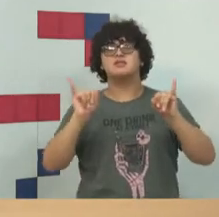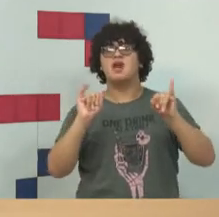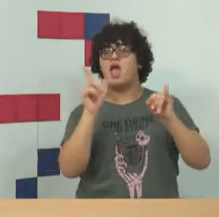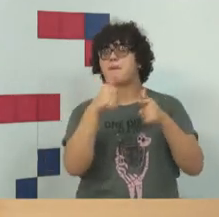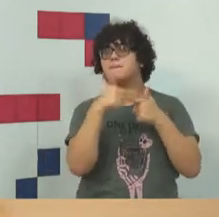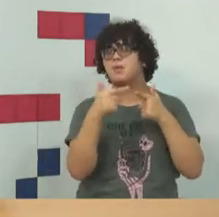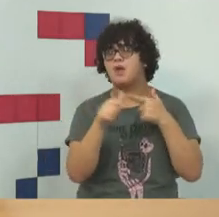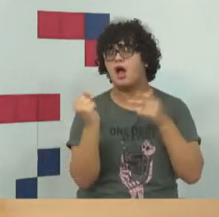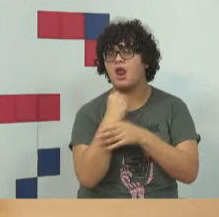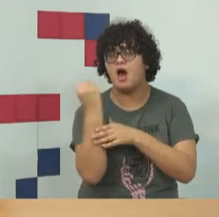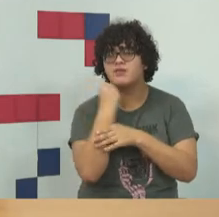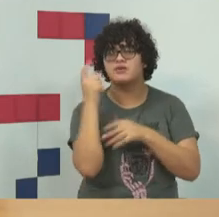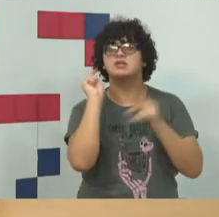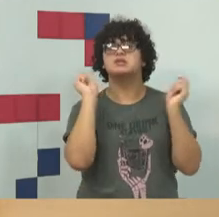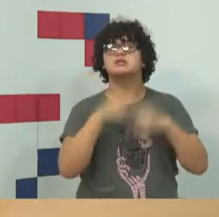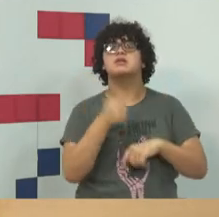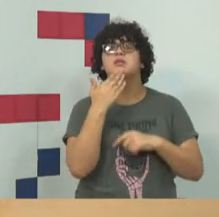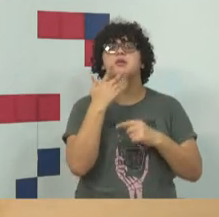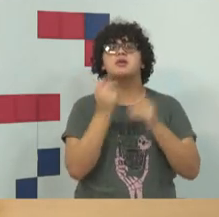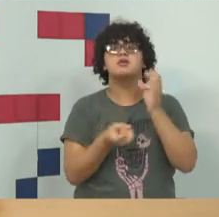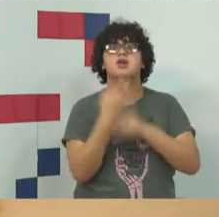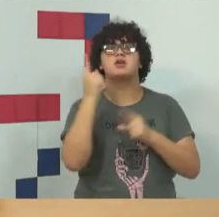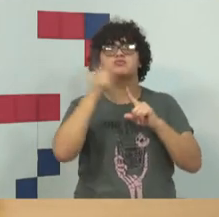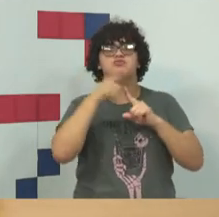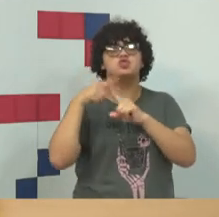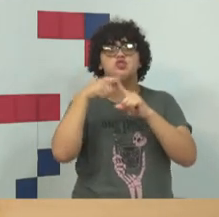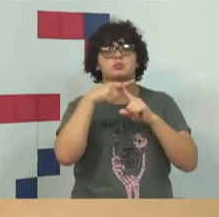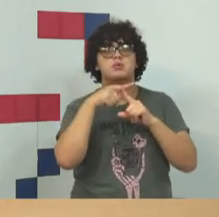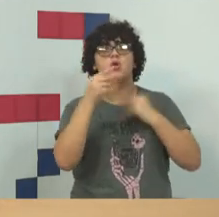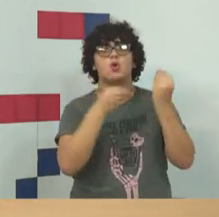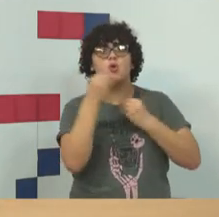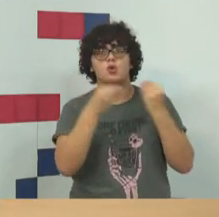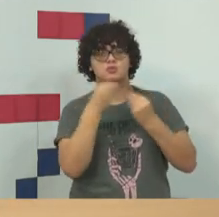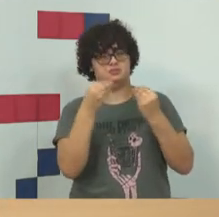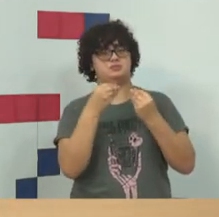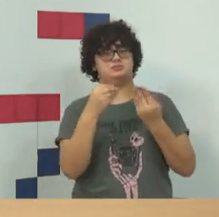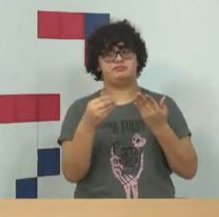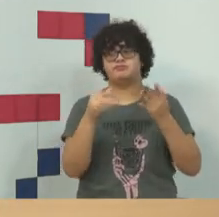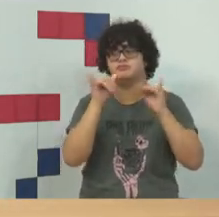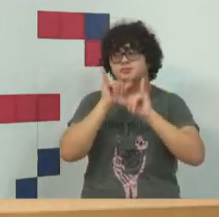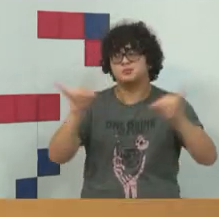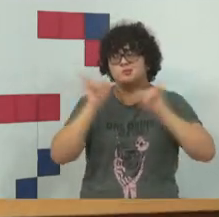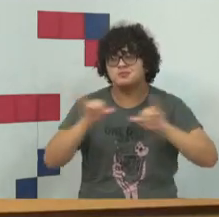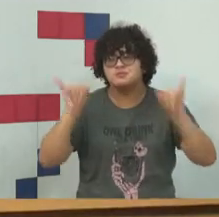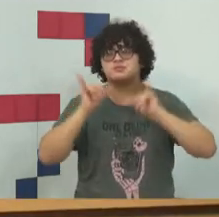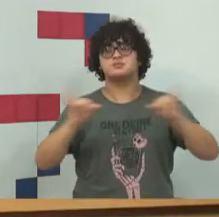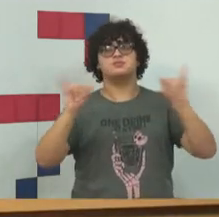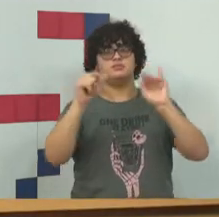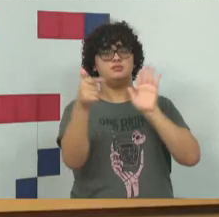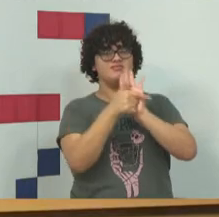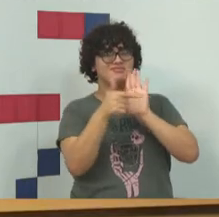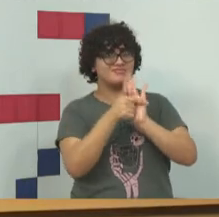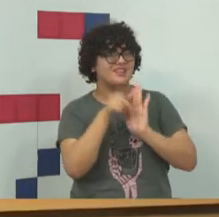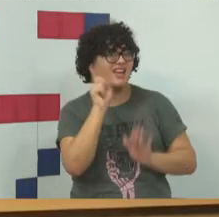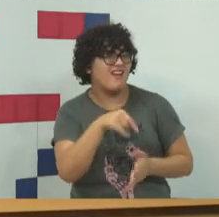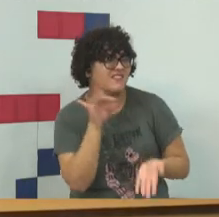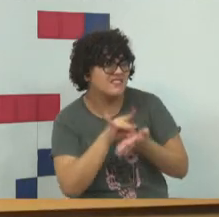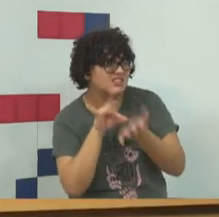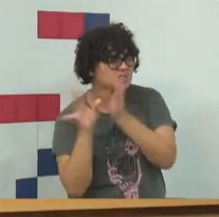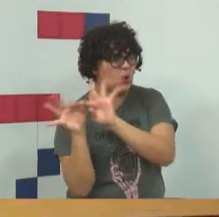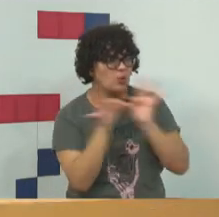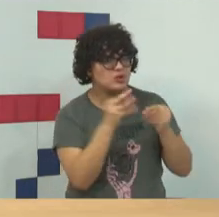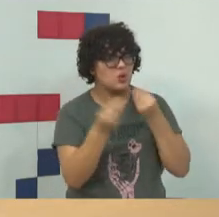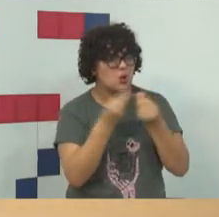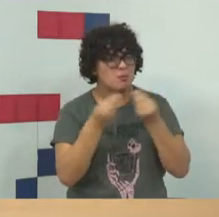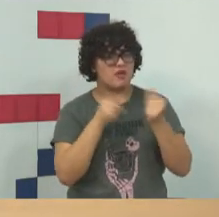grave. Porém, se você criar um tipo de desinformação criminosa que exista em um contexto verdadeiro e não esse que eu